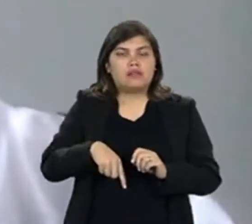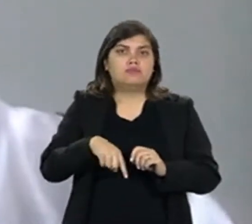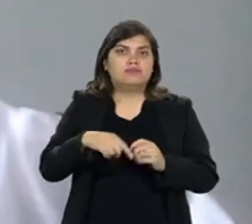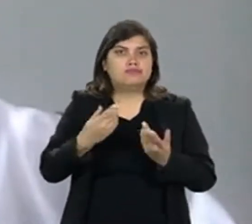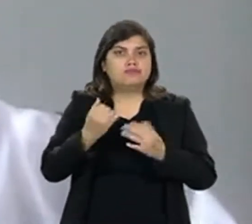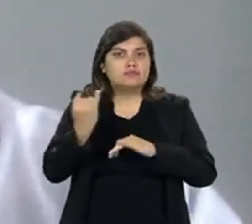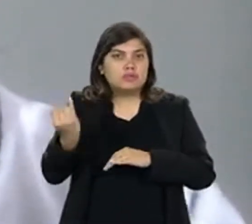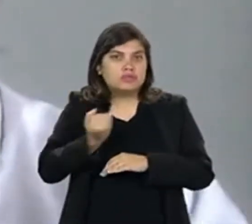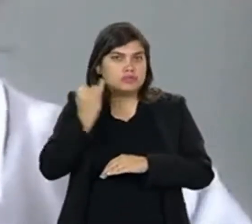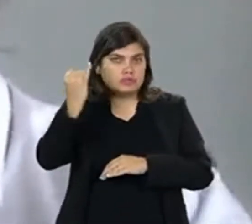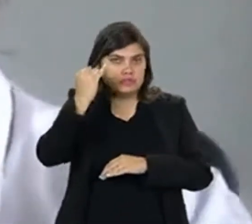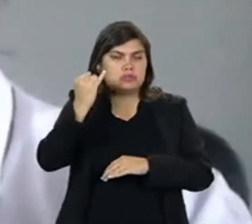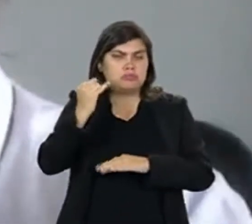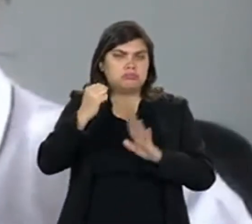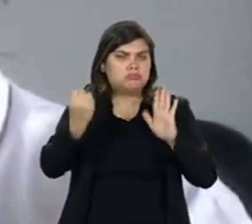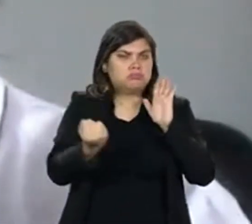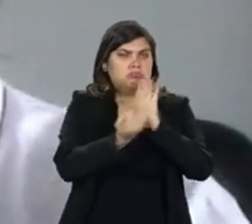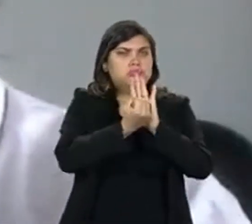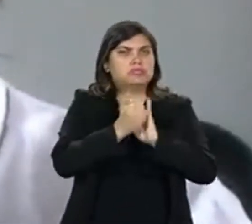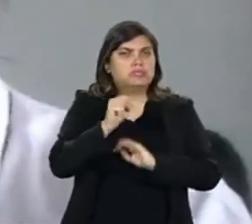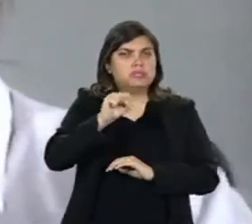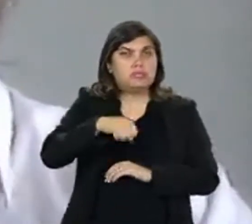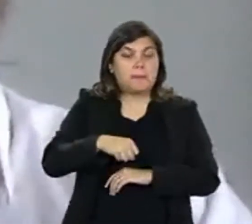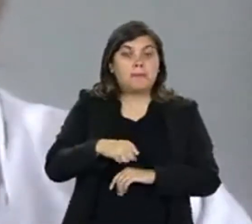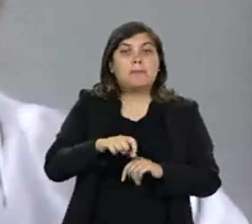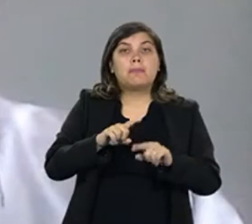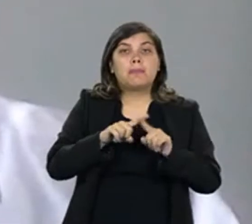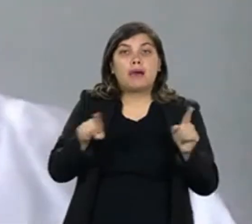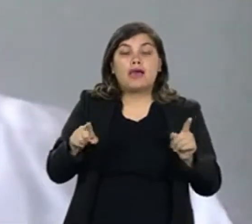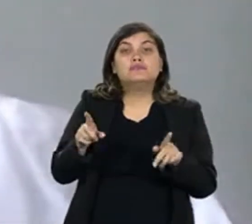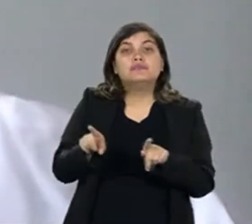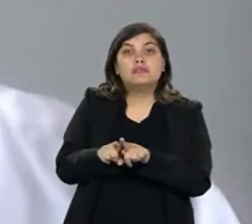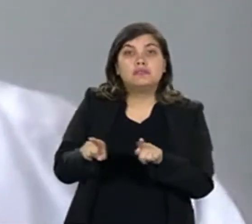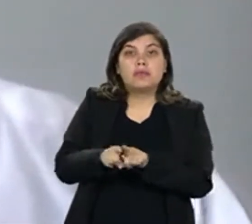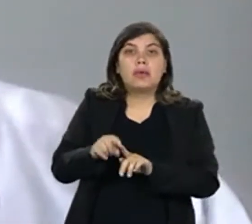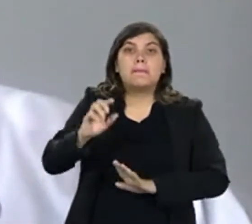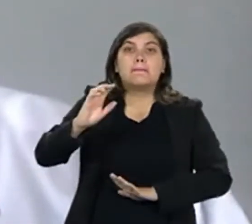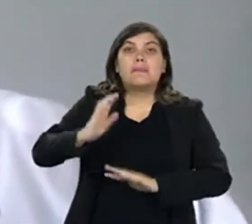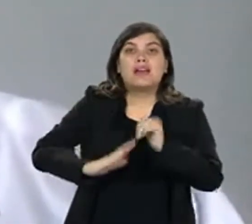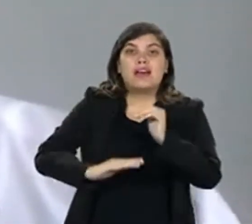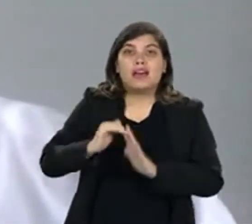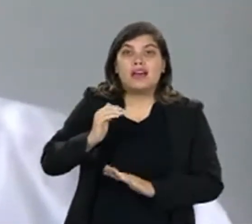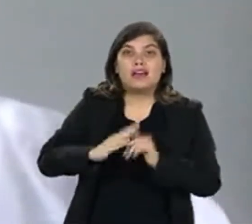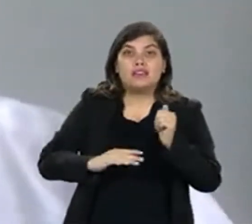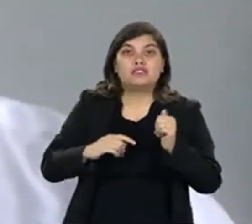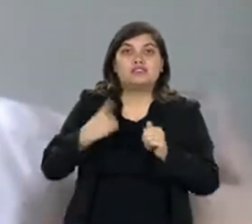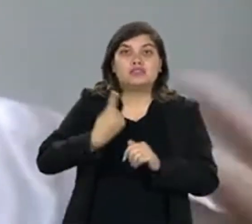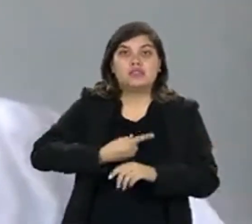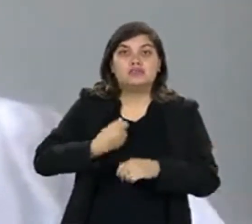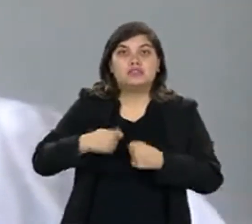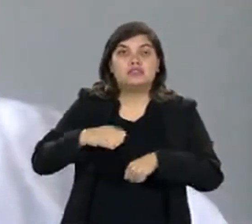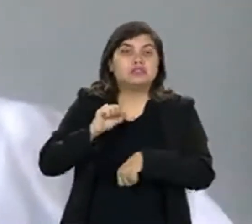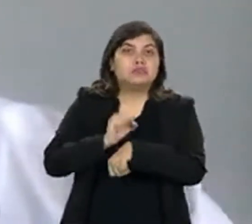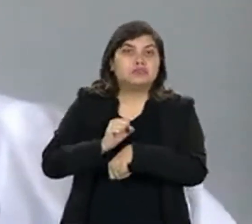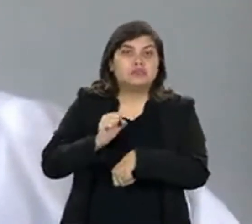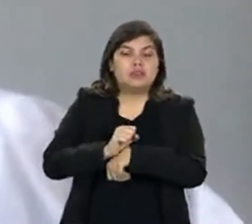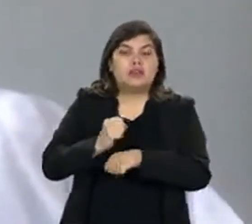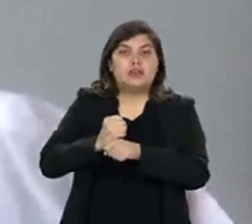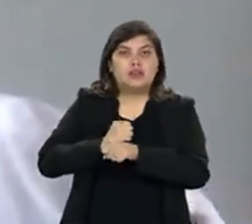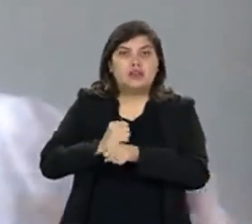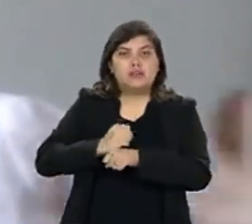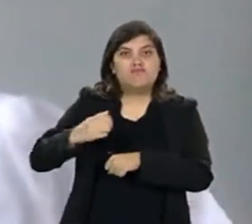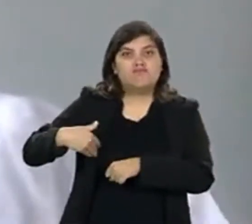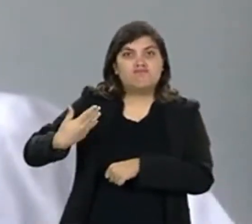importante, simbolicamente importante, mas, ao mesmo tempo, na prática, temos que esperar os anos